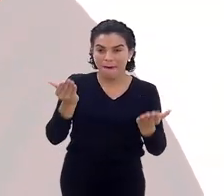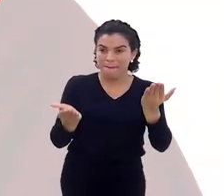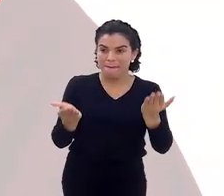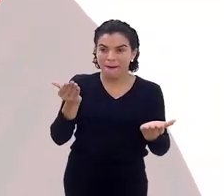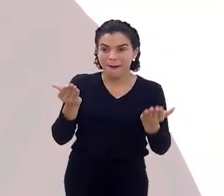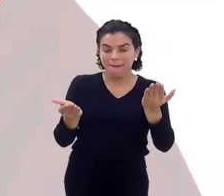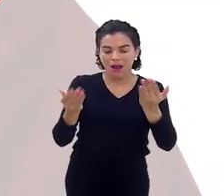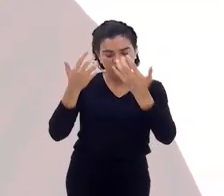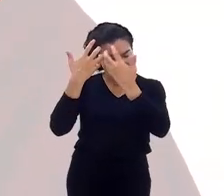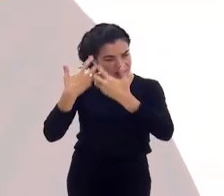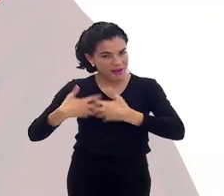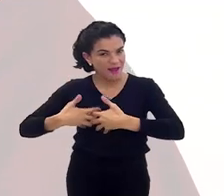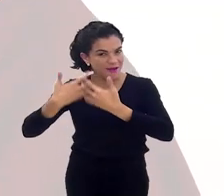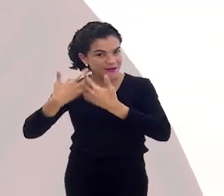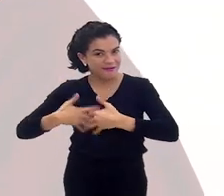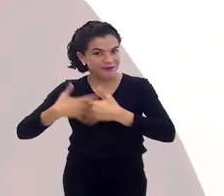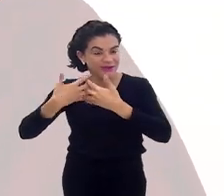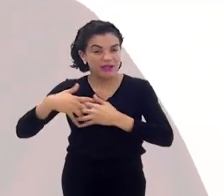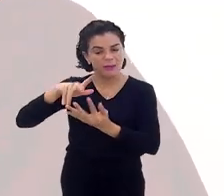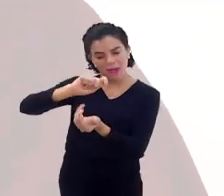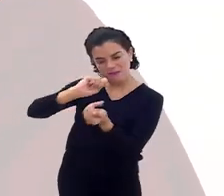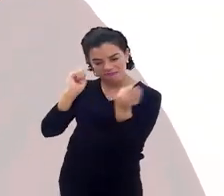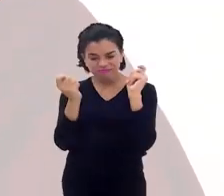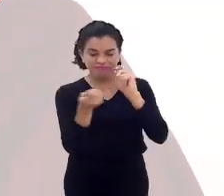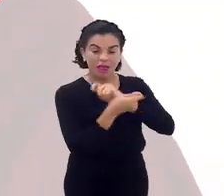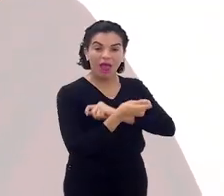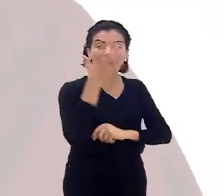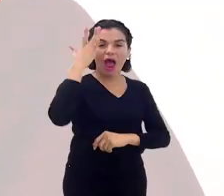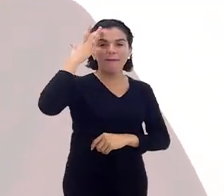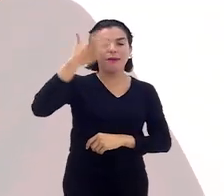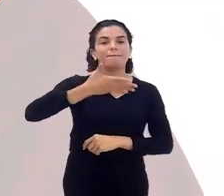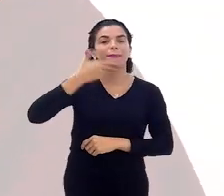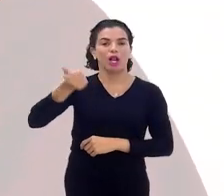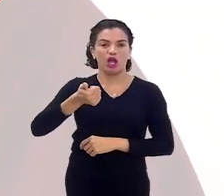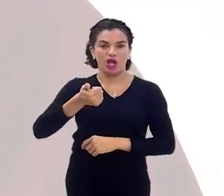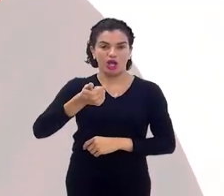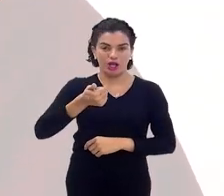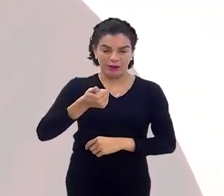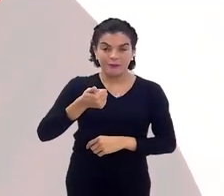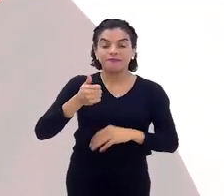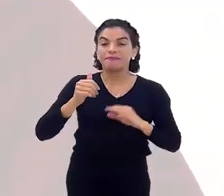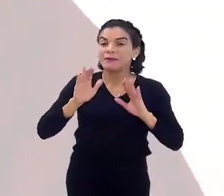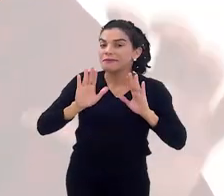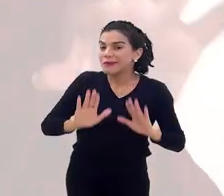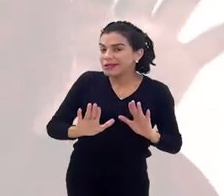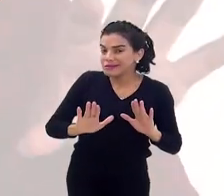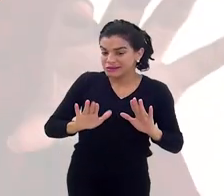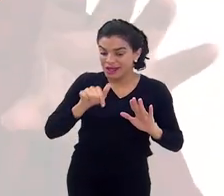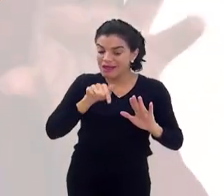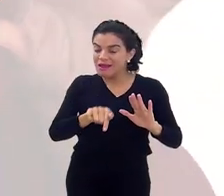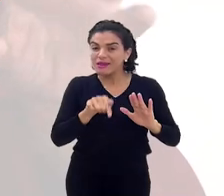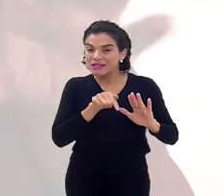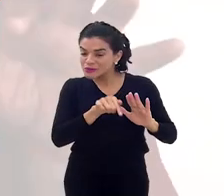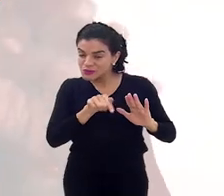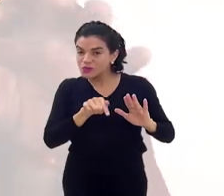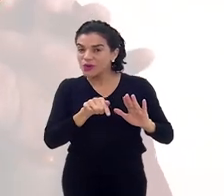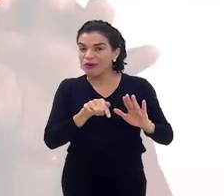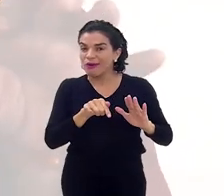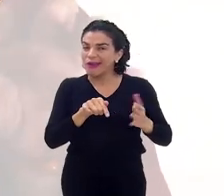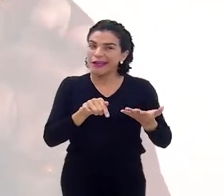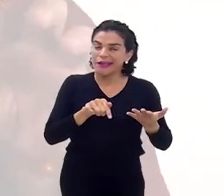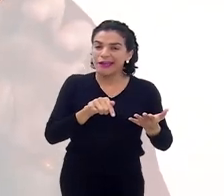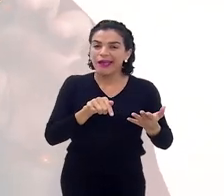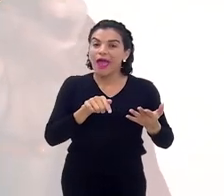refletida e transformar para que o dia seguinte seja melhor, né? Mas isso são